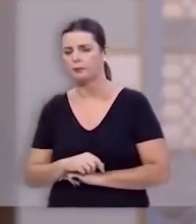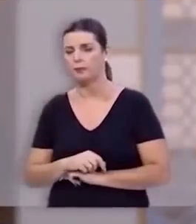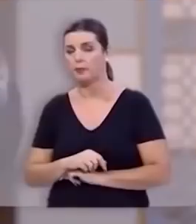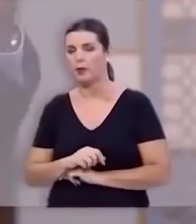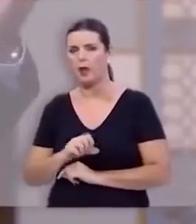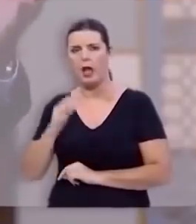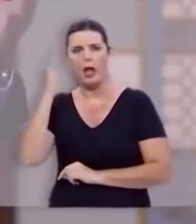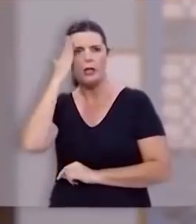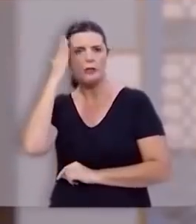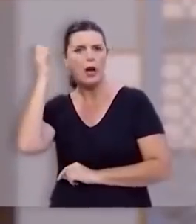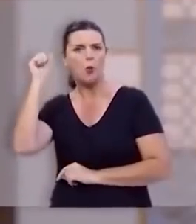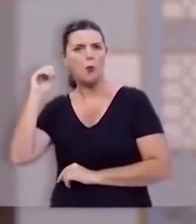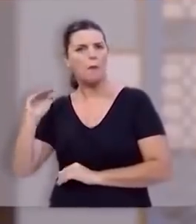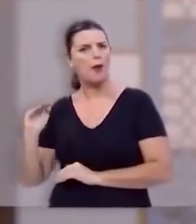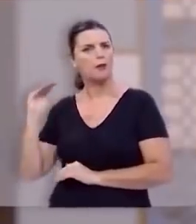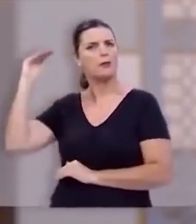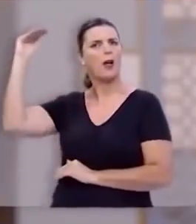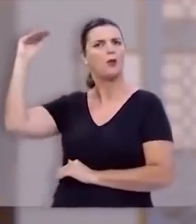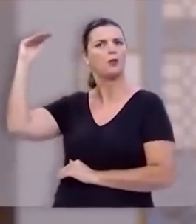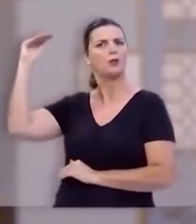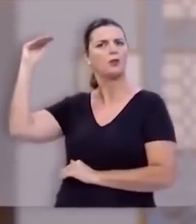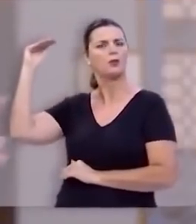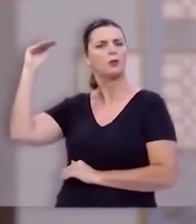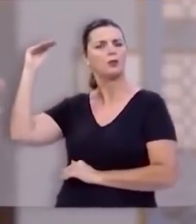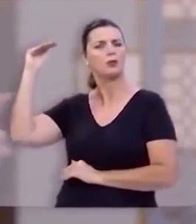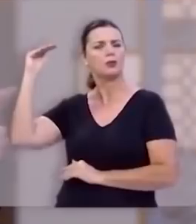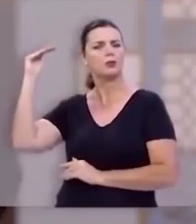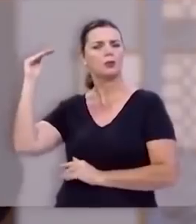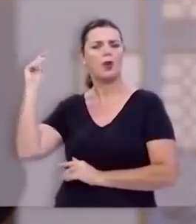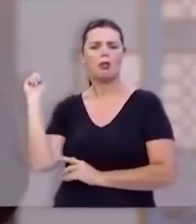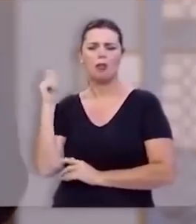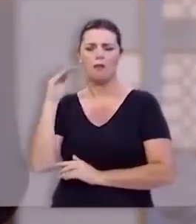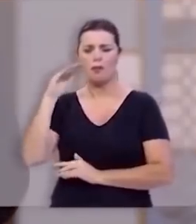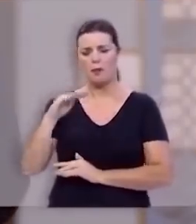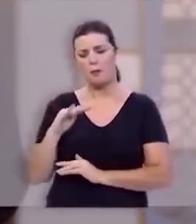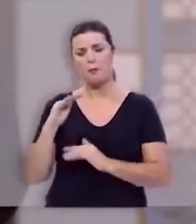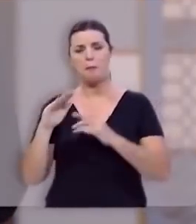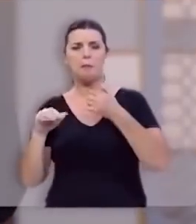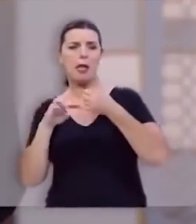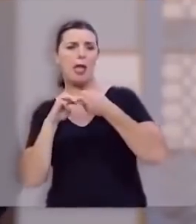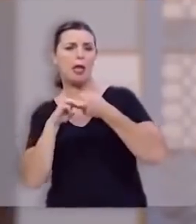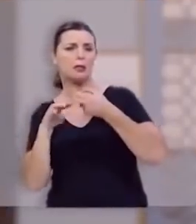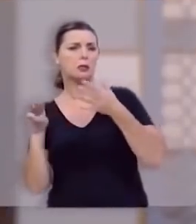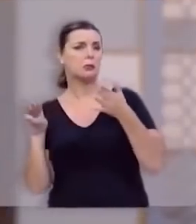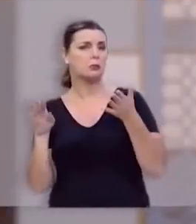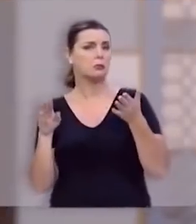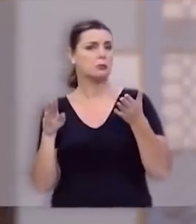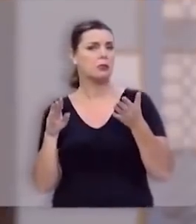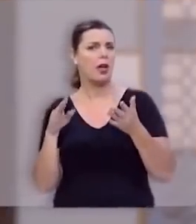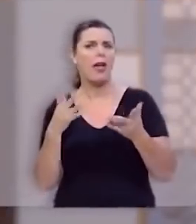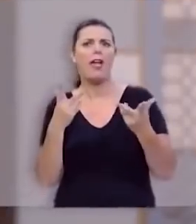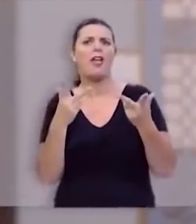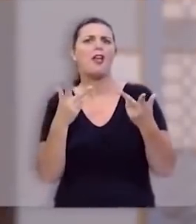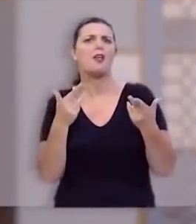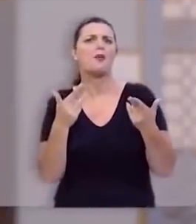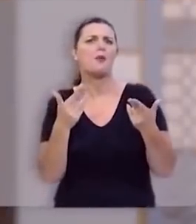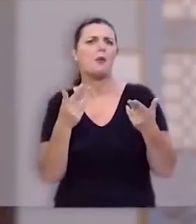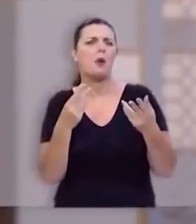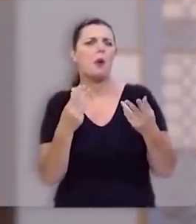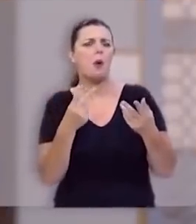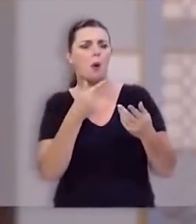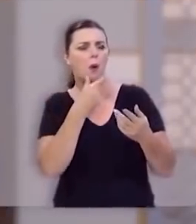O Saul era o cara mais alto de Israel. Davi era um homem de altura mediana. É a mesma coisa de tentar vestir um